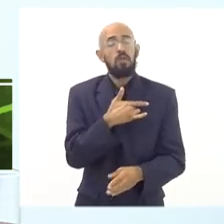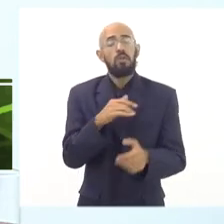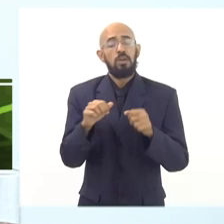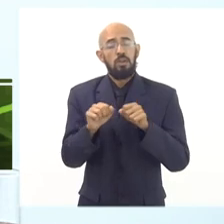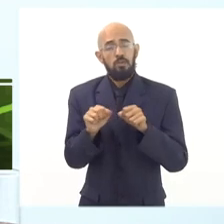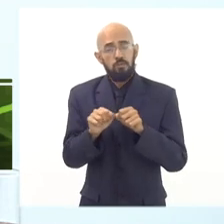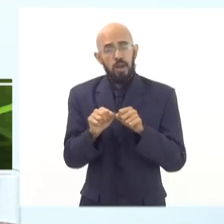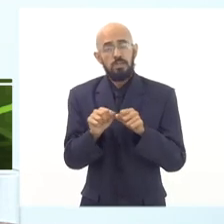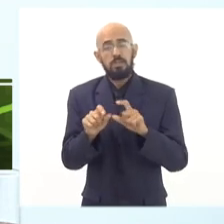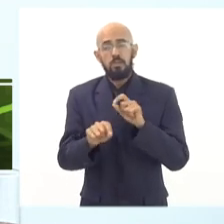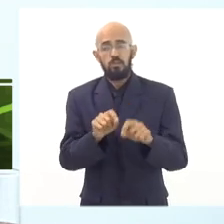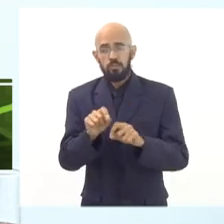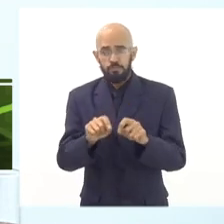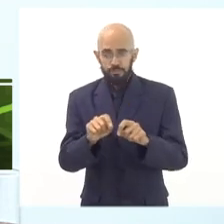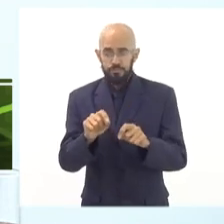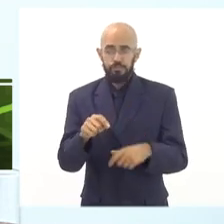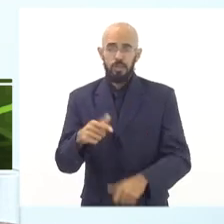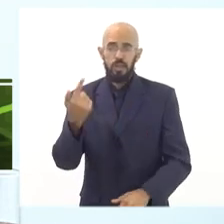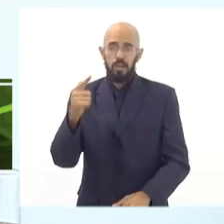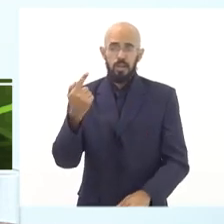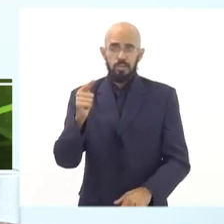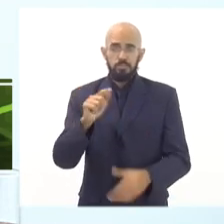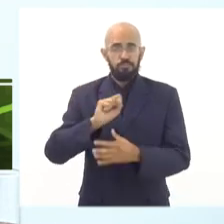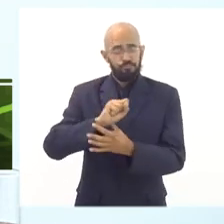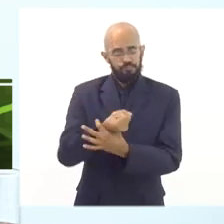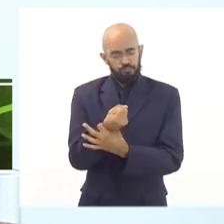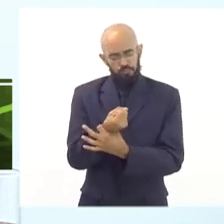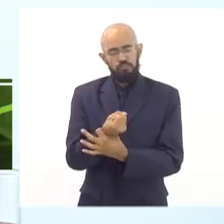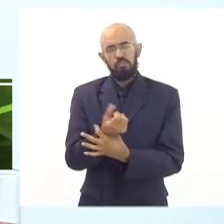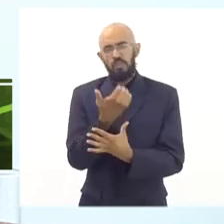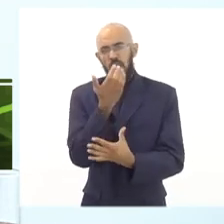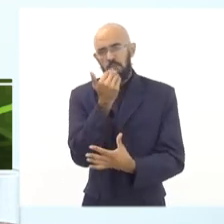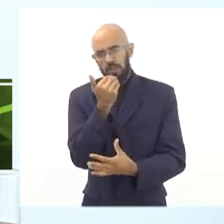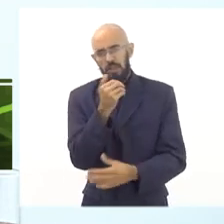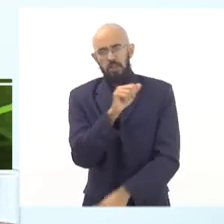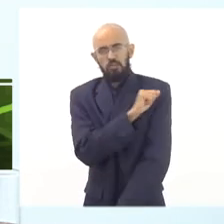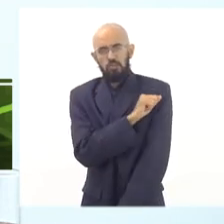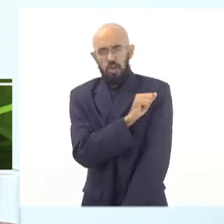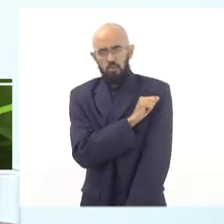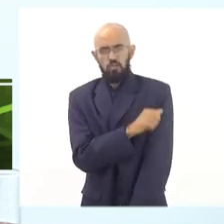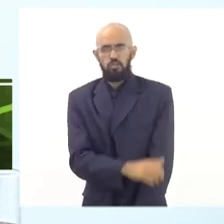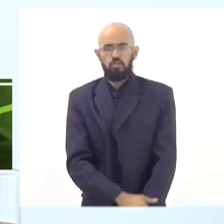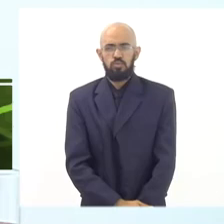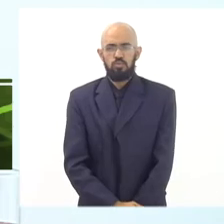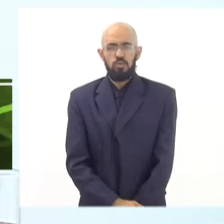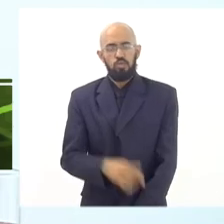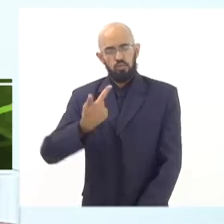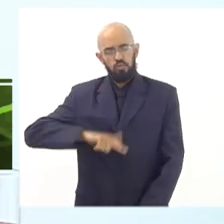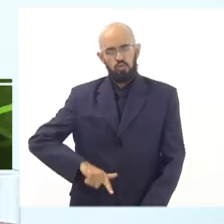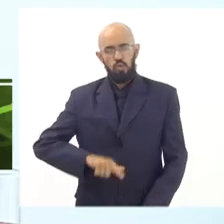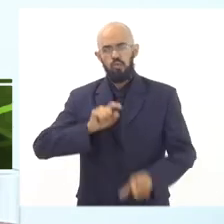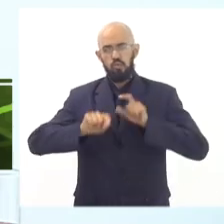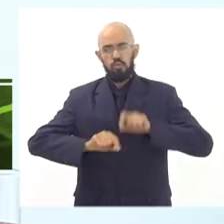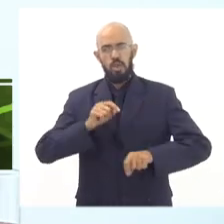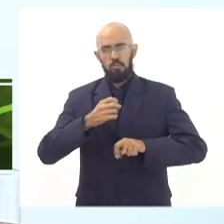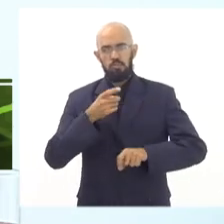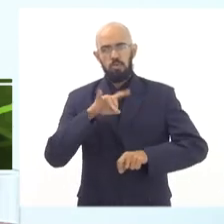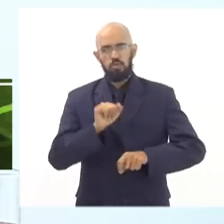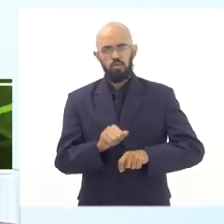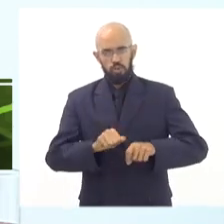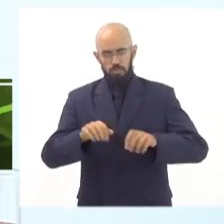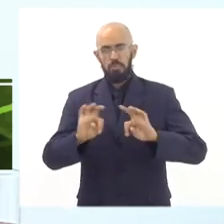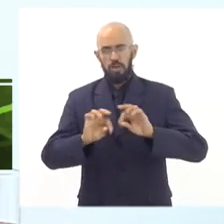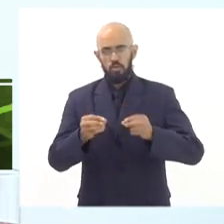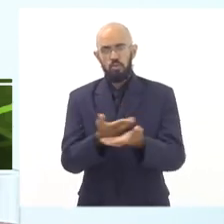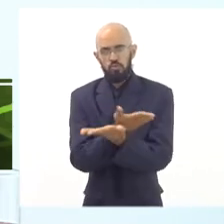fato, parte da garantia da segurança alimentar e nutricional dos nossos estudantes. Então, mais uma vez, bom dia a todas e todos.